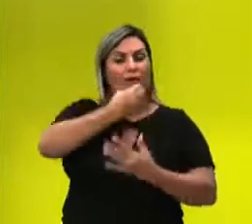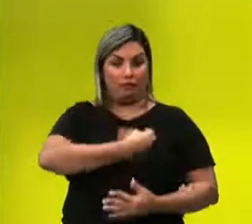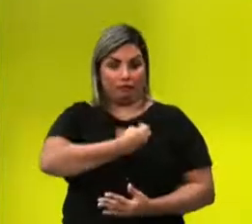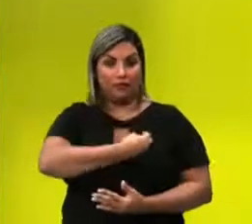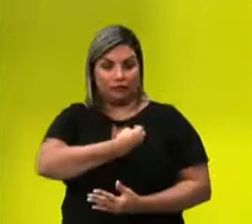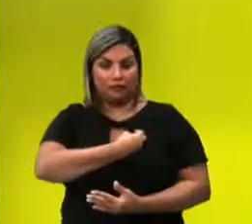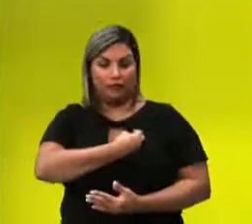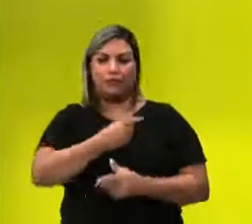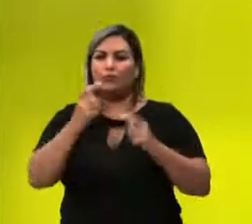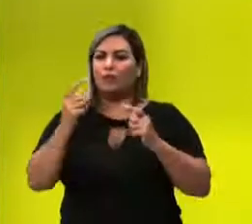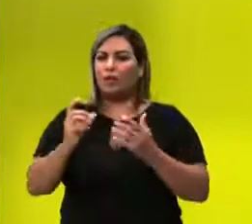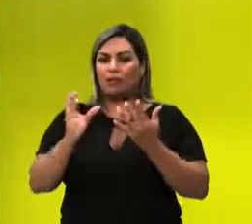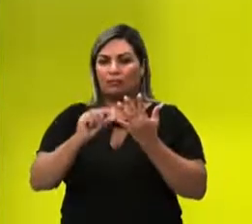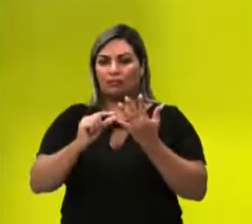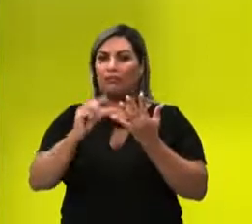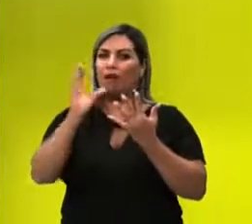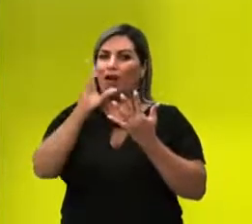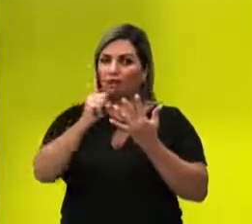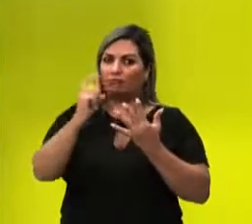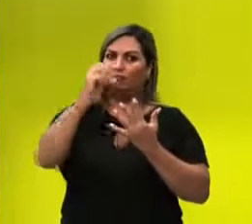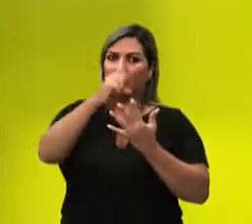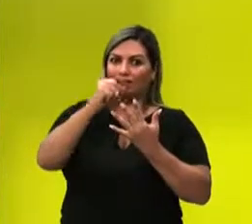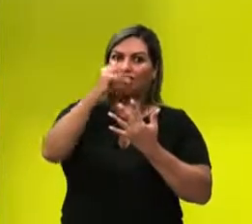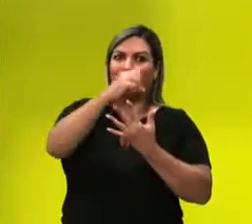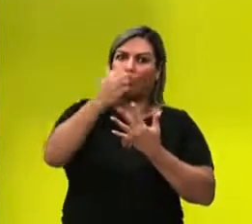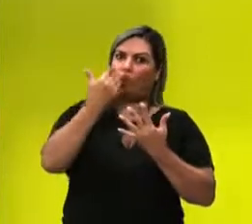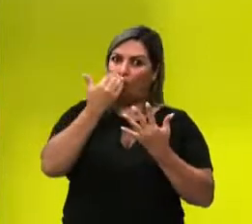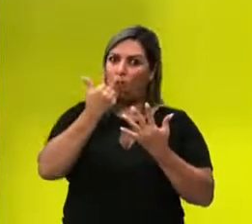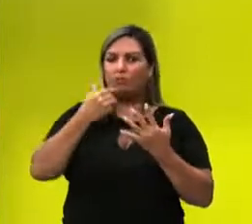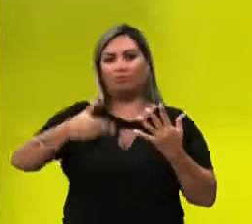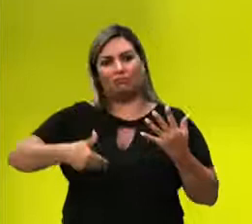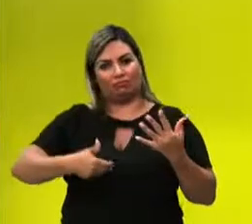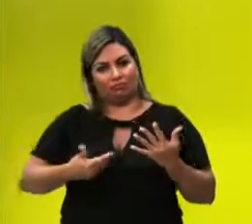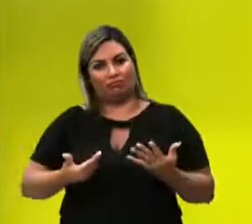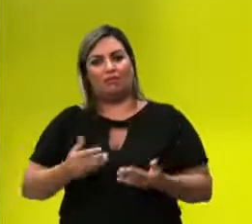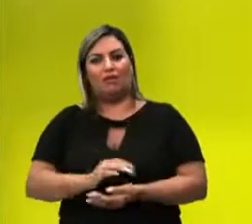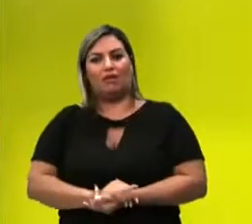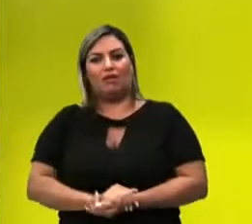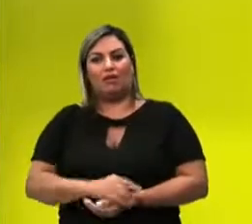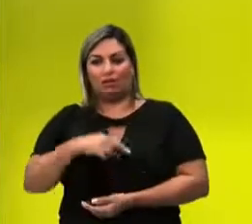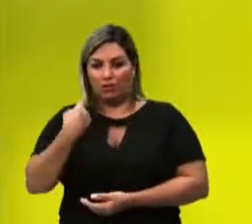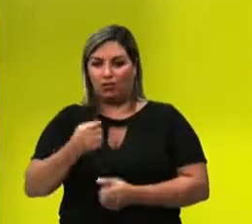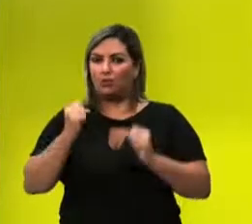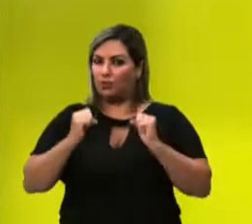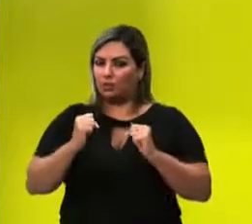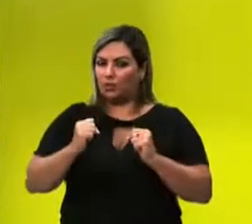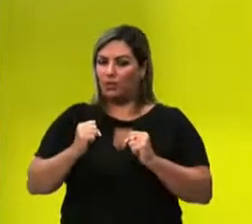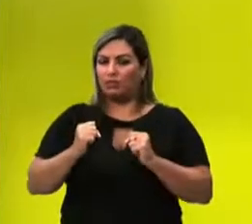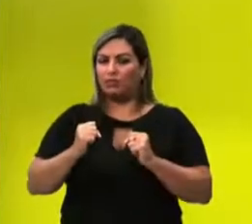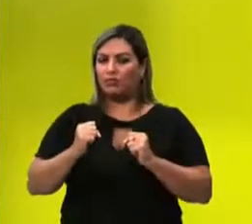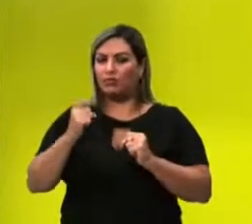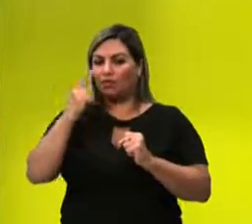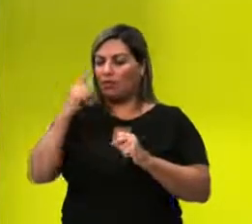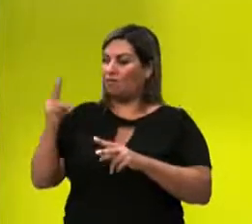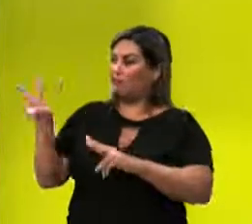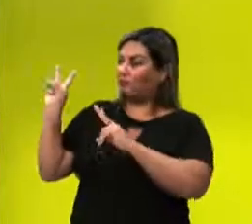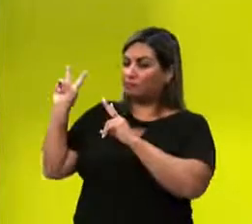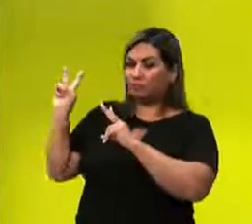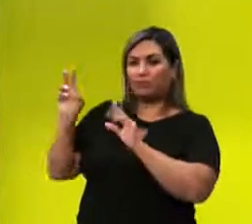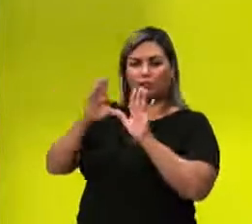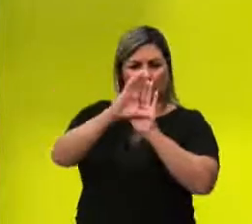vivos onde um serve de alimento para o outro. Aqui, agora, nós podemos dar um upgrade nessa